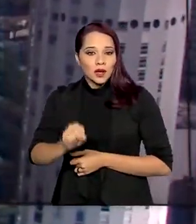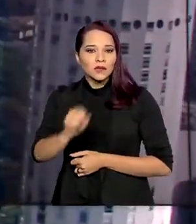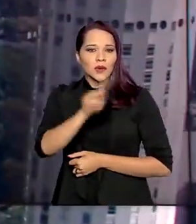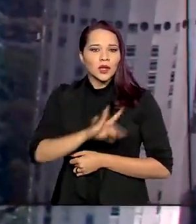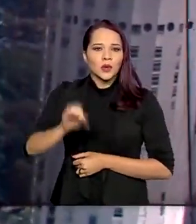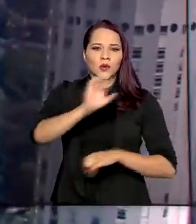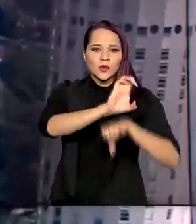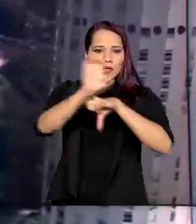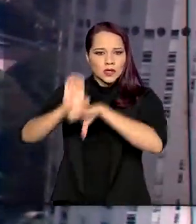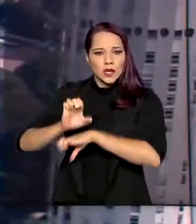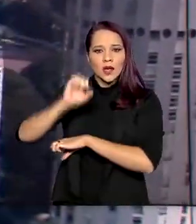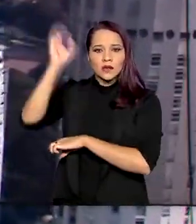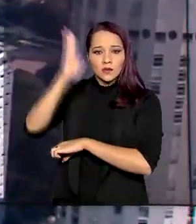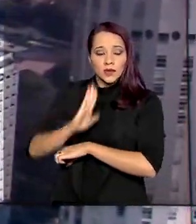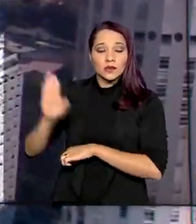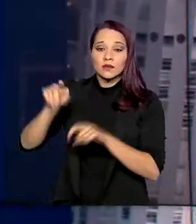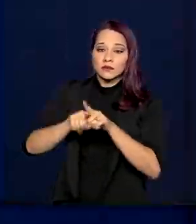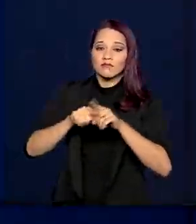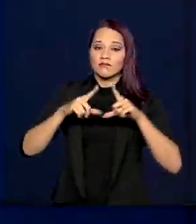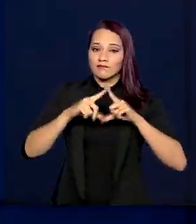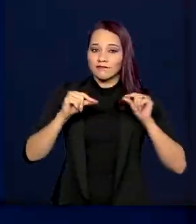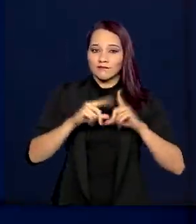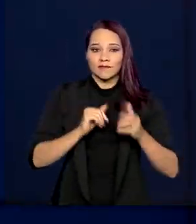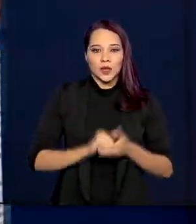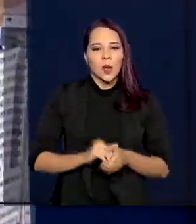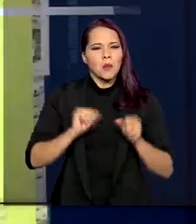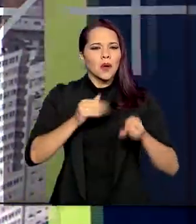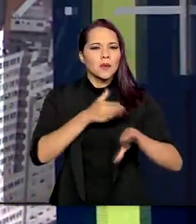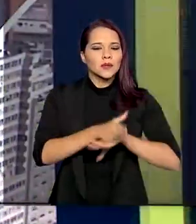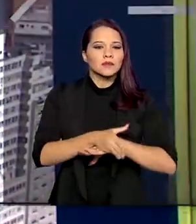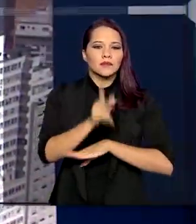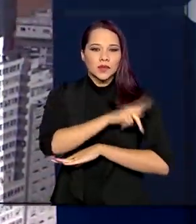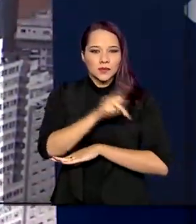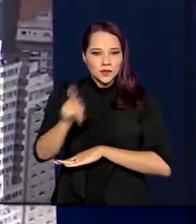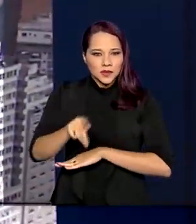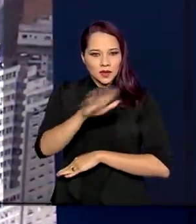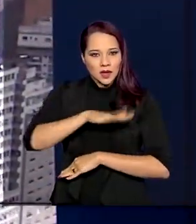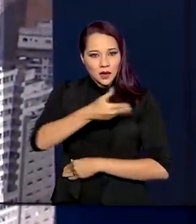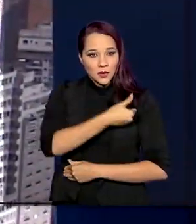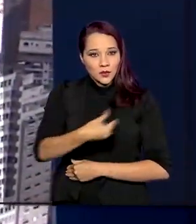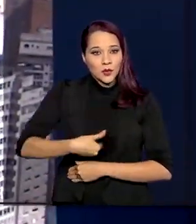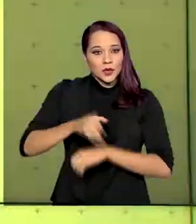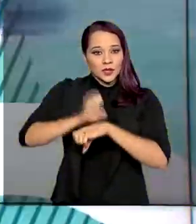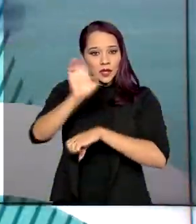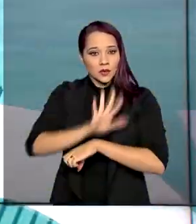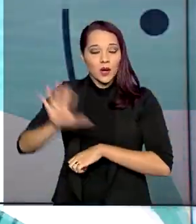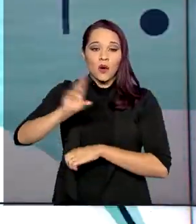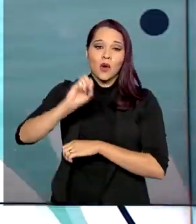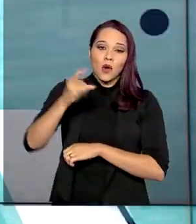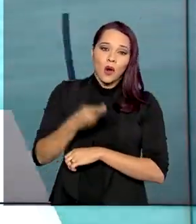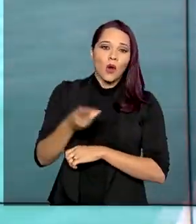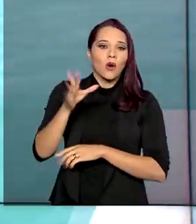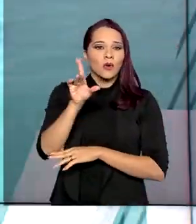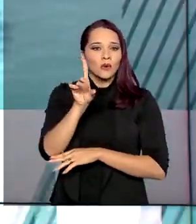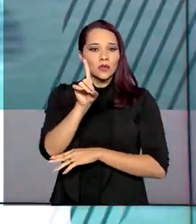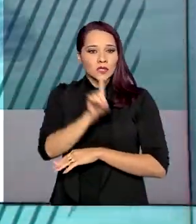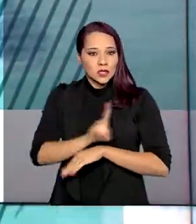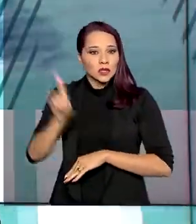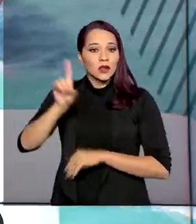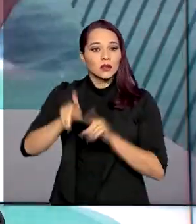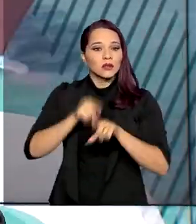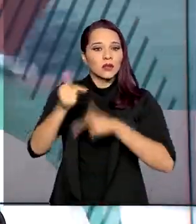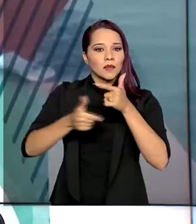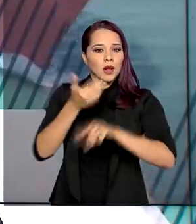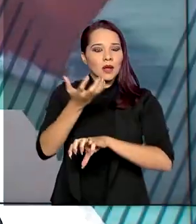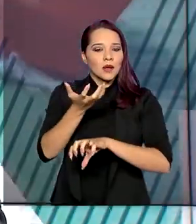todos os estados e o Distrito Federal. Podem participar professores das redes públicas estaduais ou distrital que atuem em